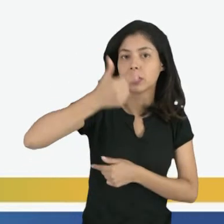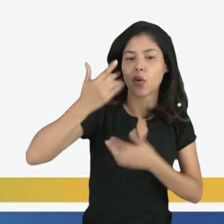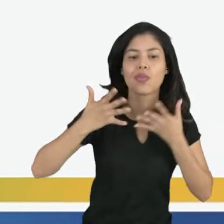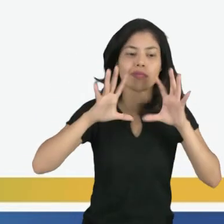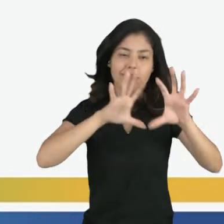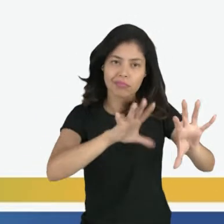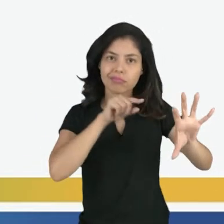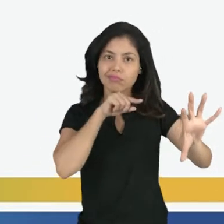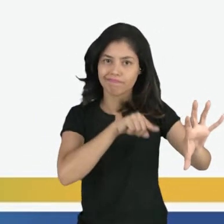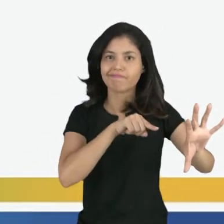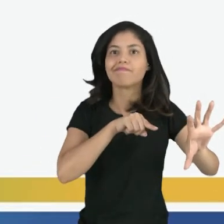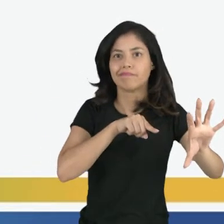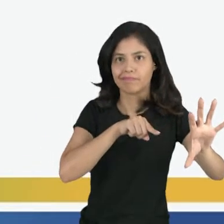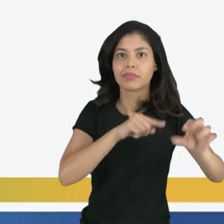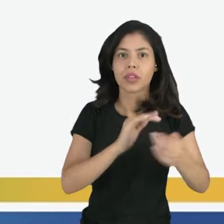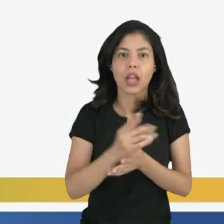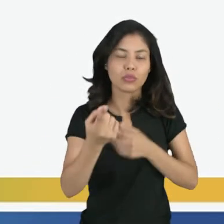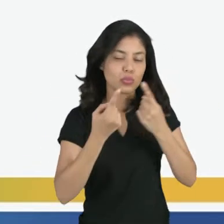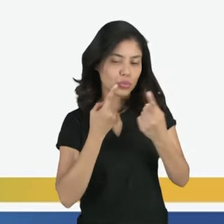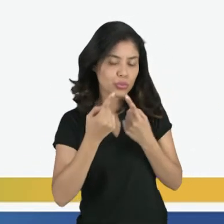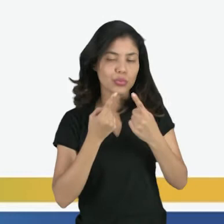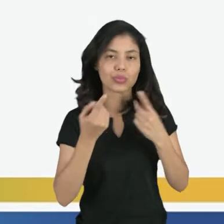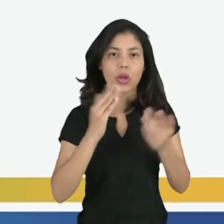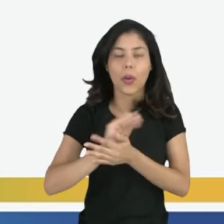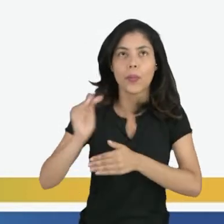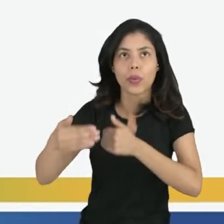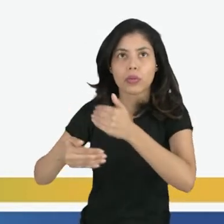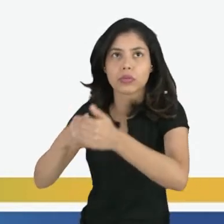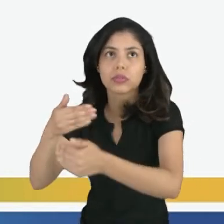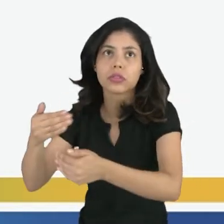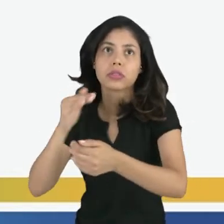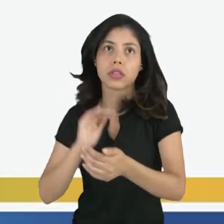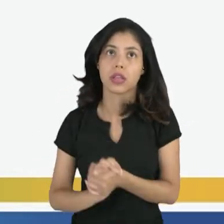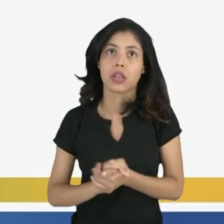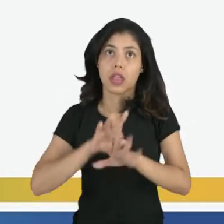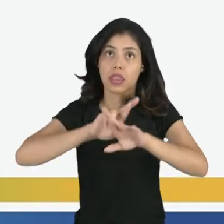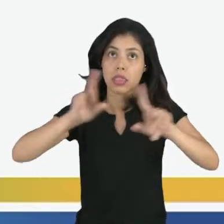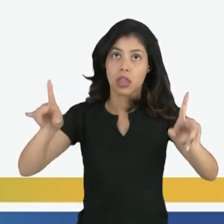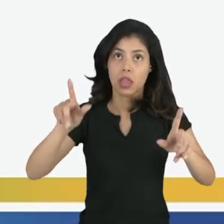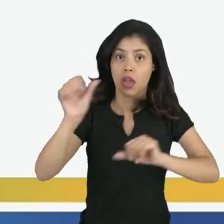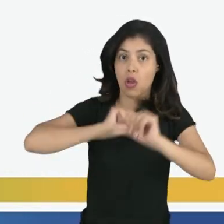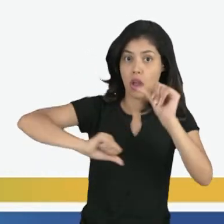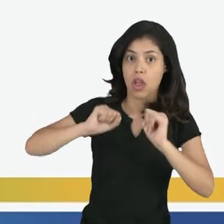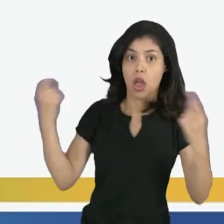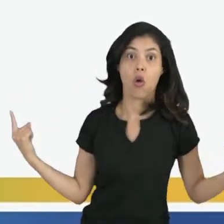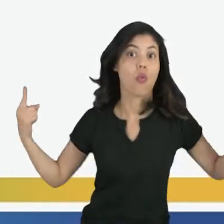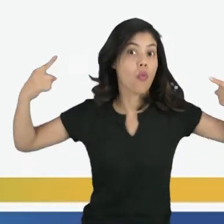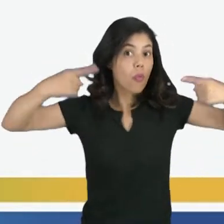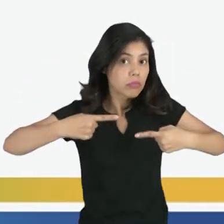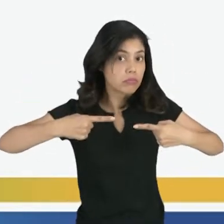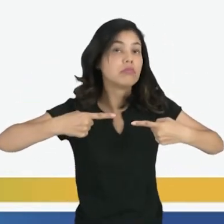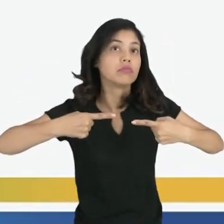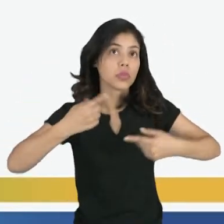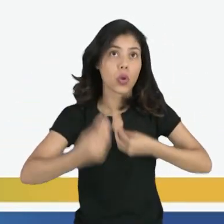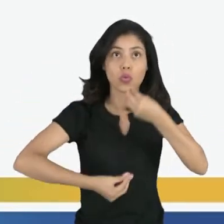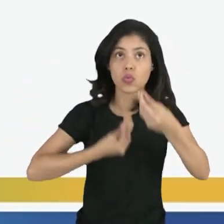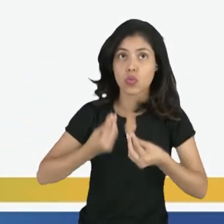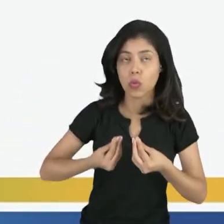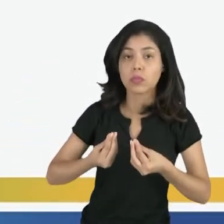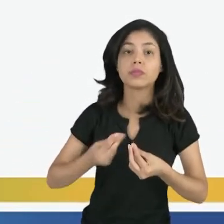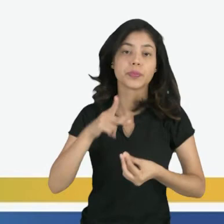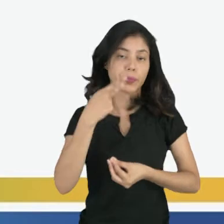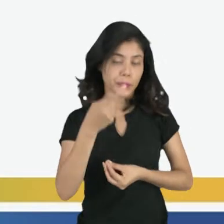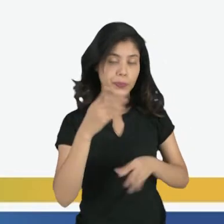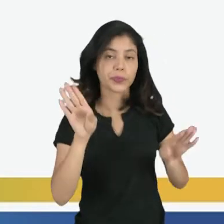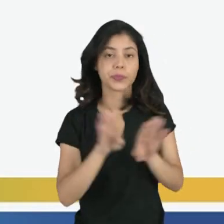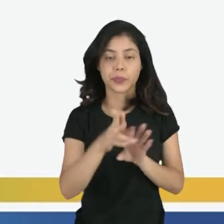forma, tá? Então, dialética é um processo em que há um adversário a ser combatido. Assim como Hegel vai